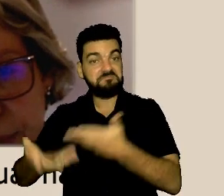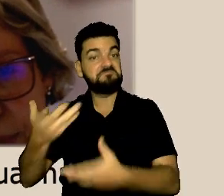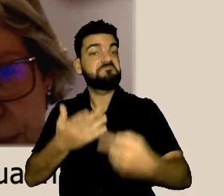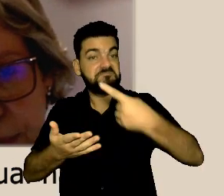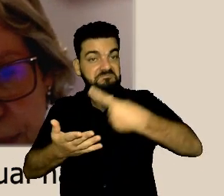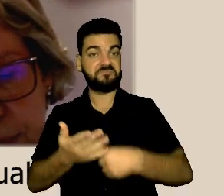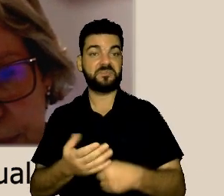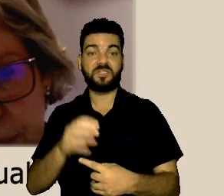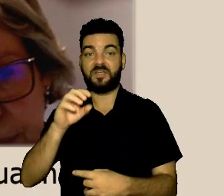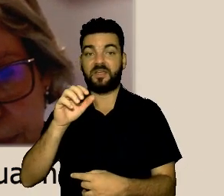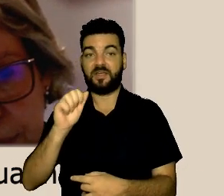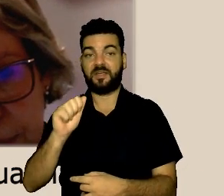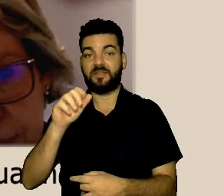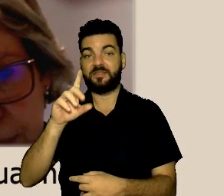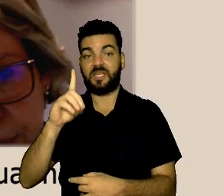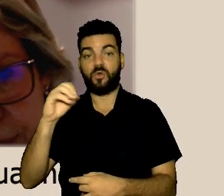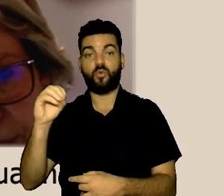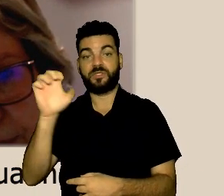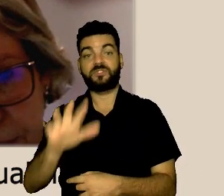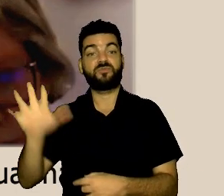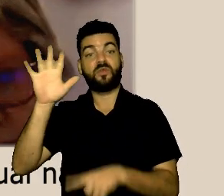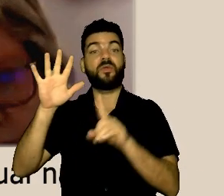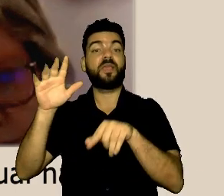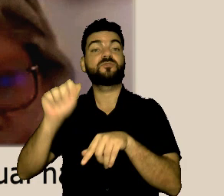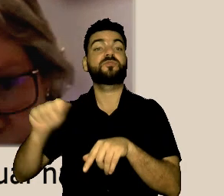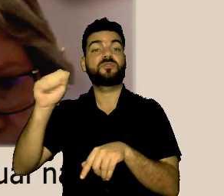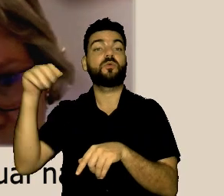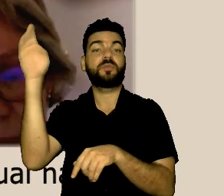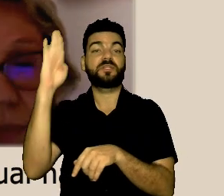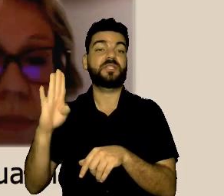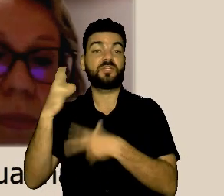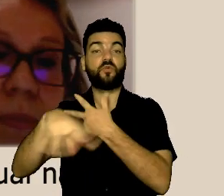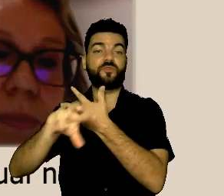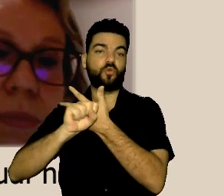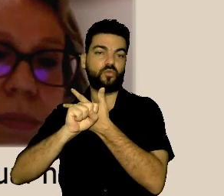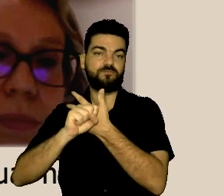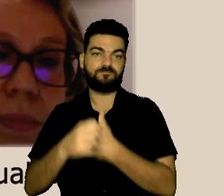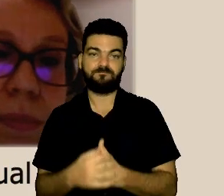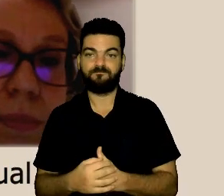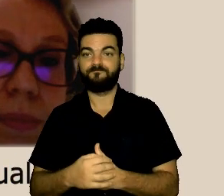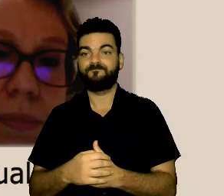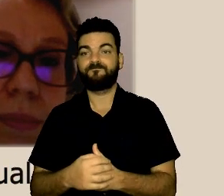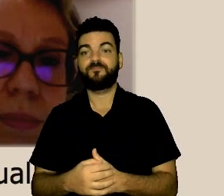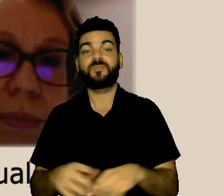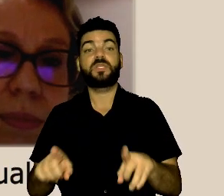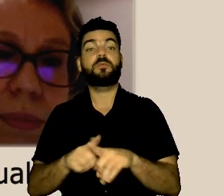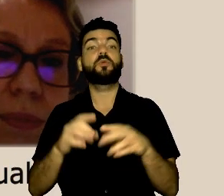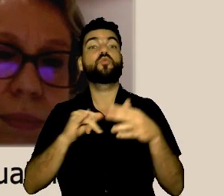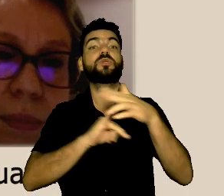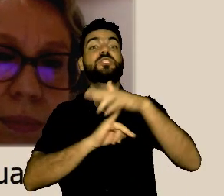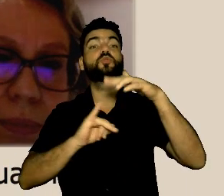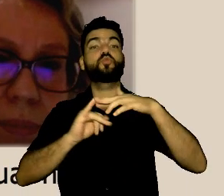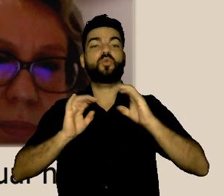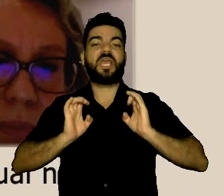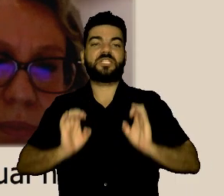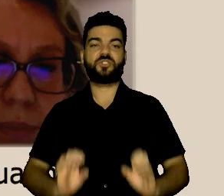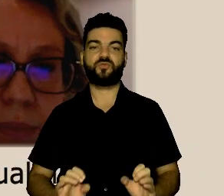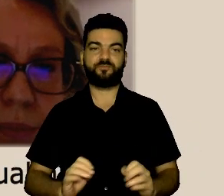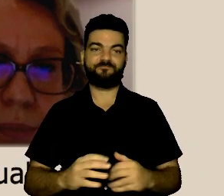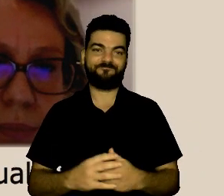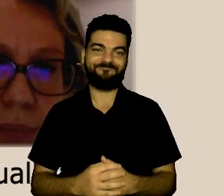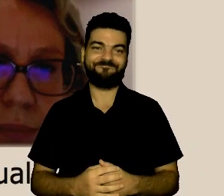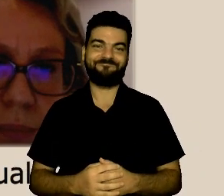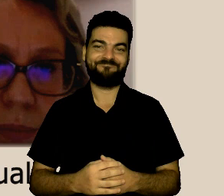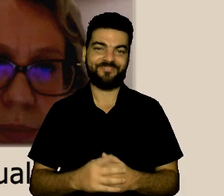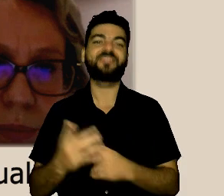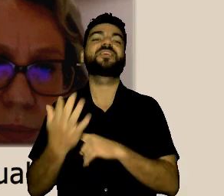Ouvidores, e também do Ético, o Instituto Brasileiro de Ética Concorrencial. Este curso está